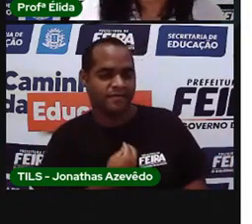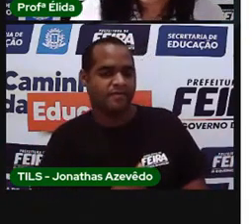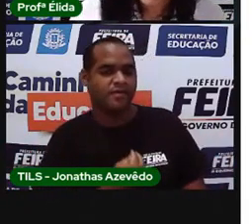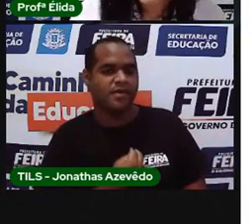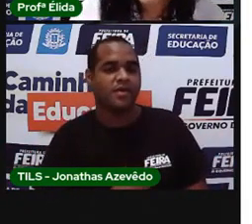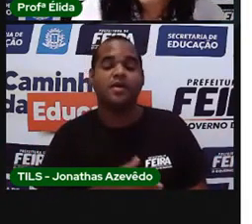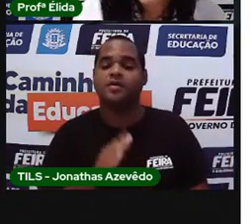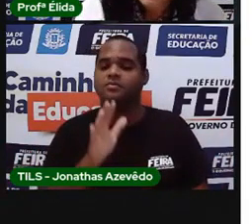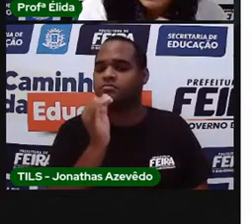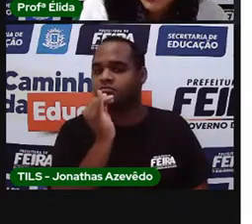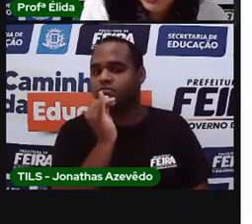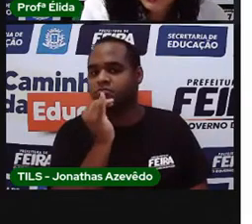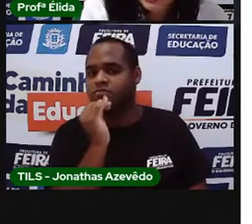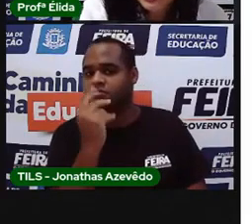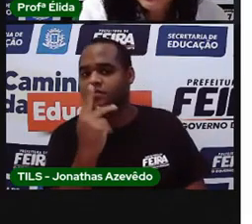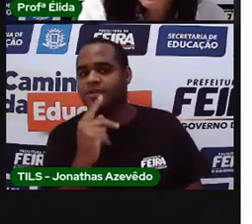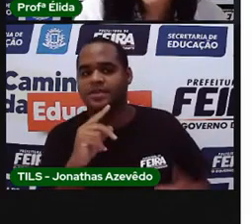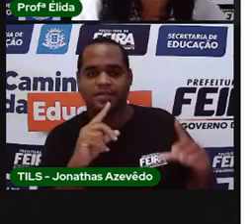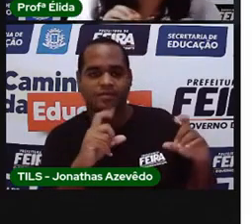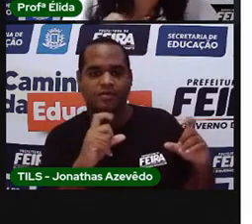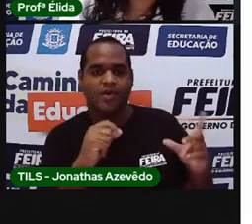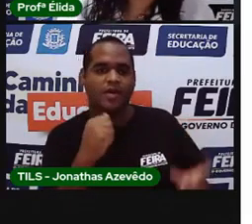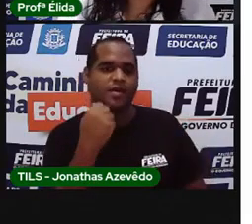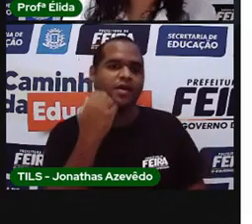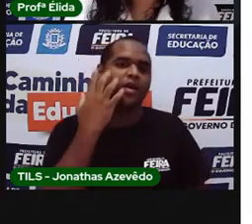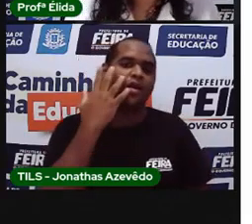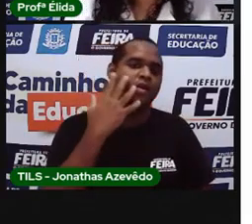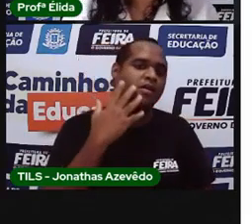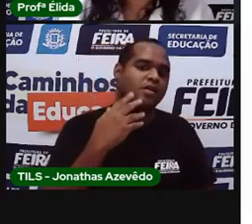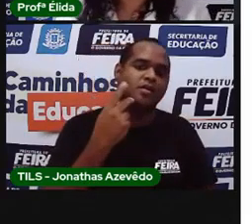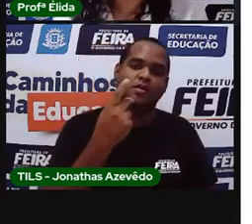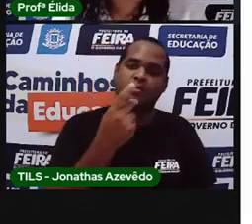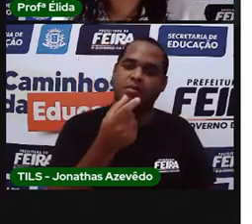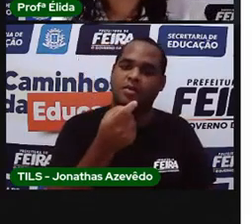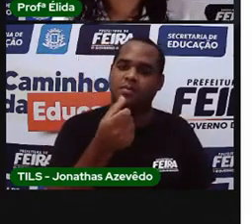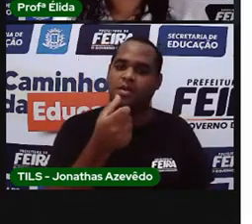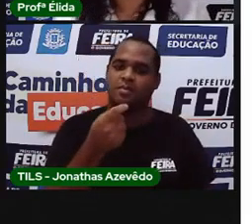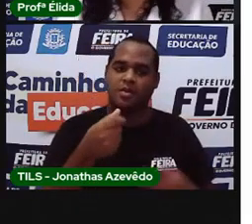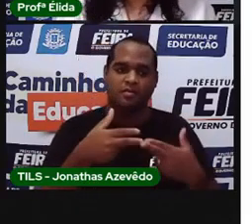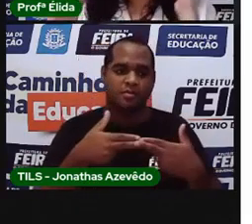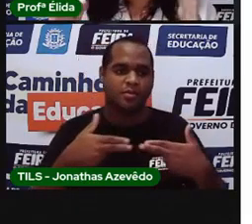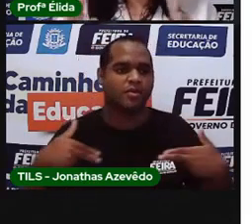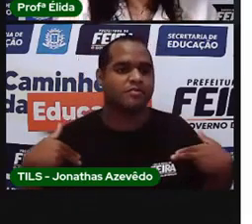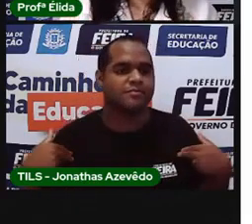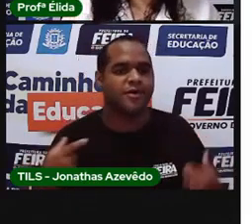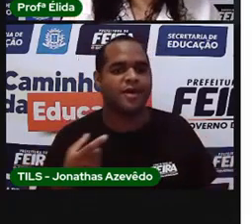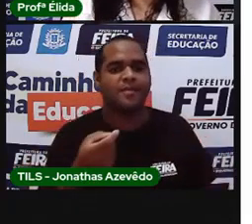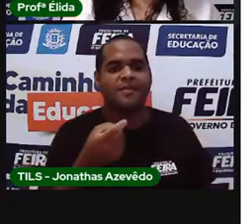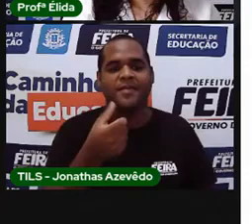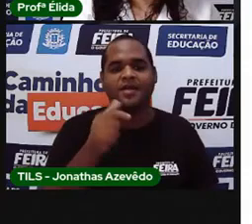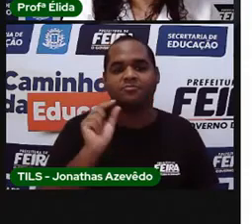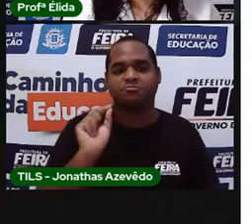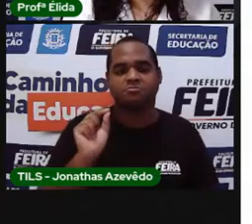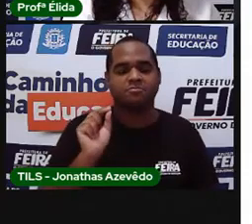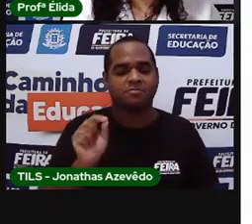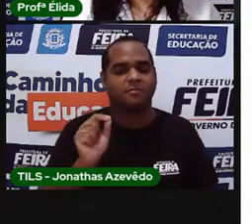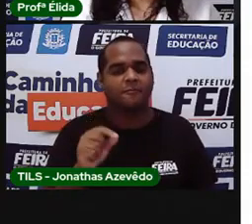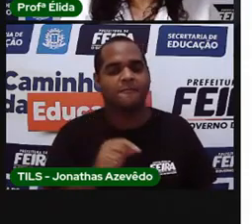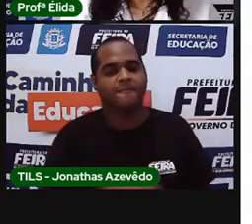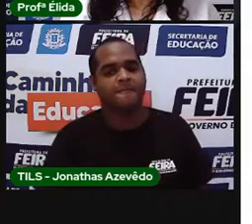No caso das quatro crianças, quem é o que está mais pertinho da linha de chegada?